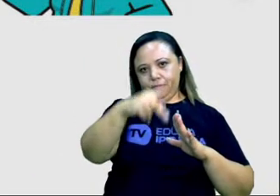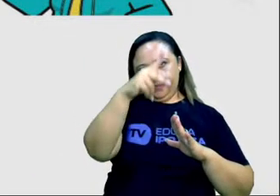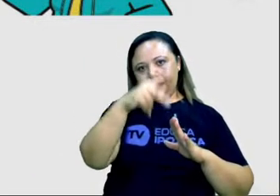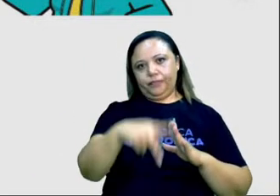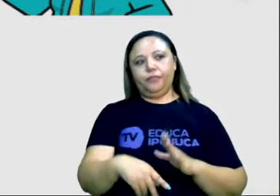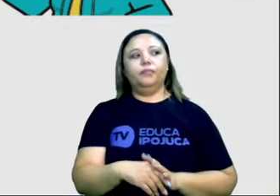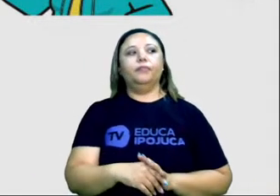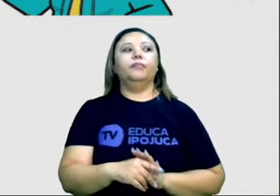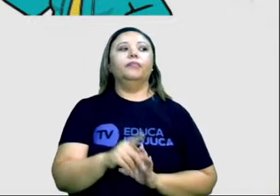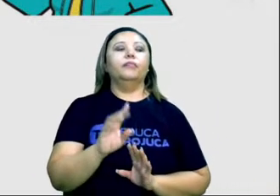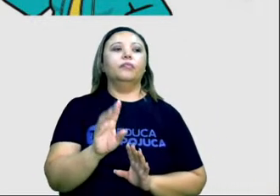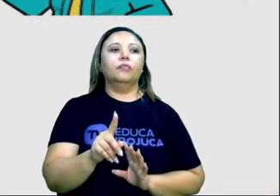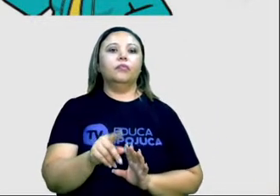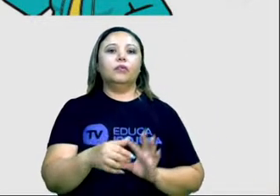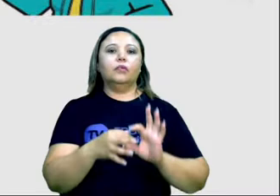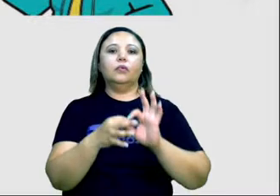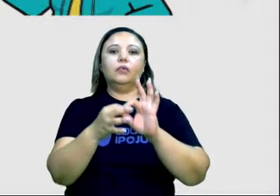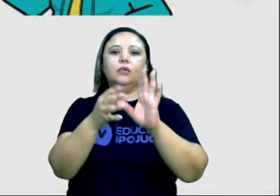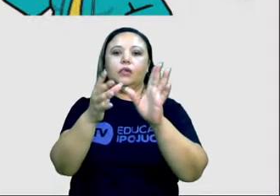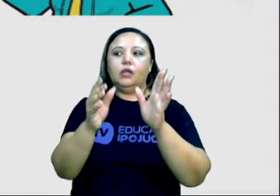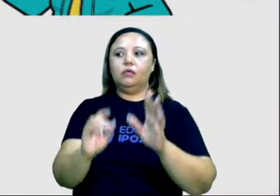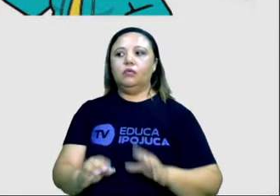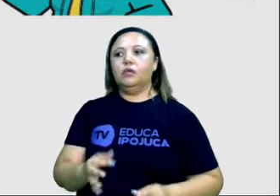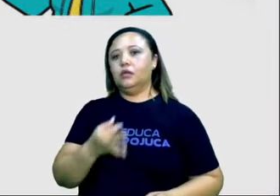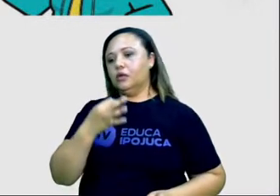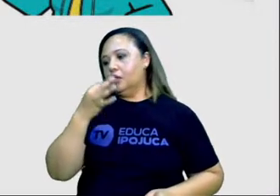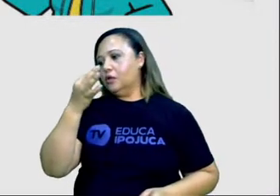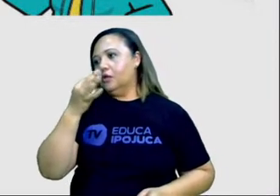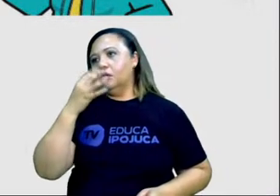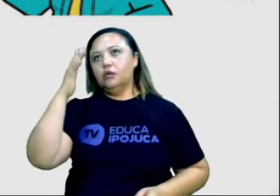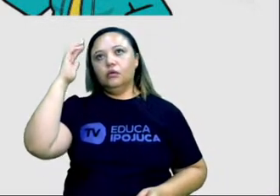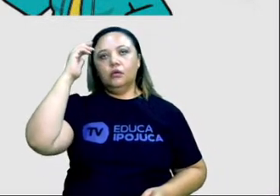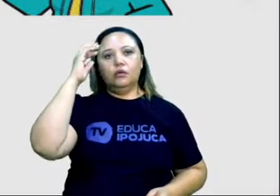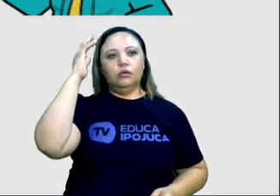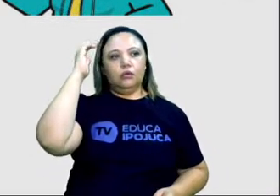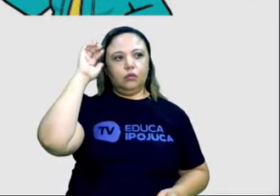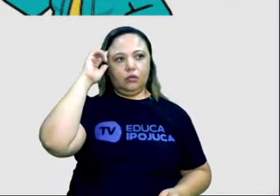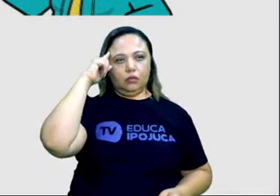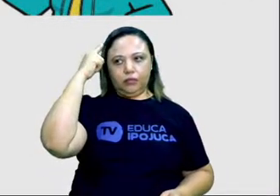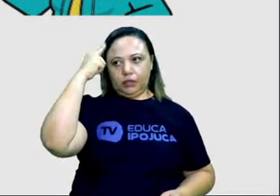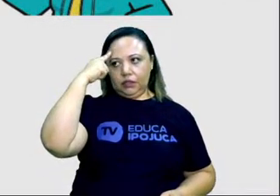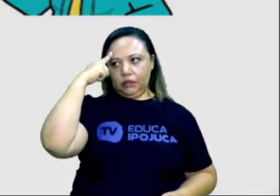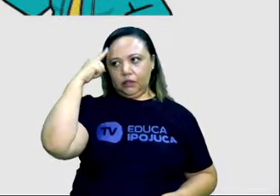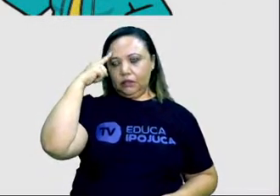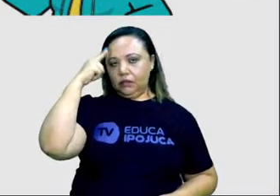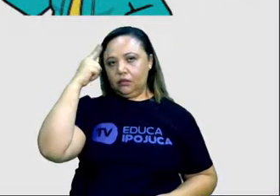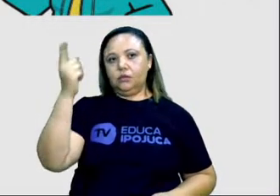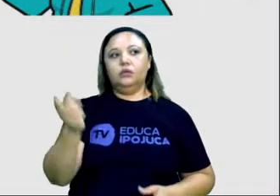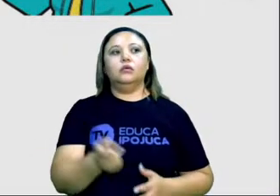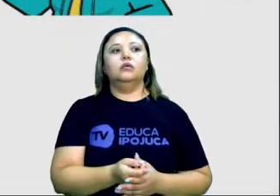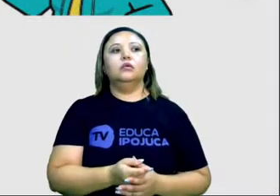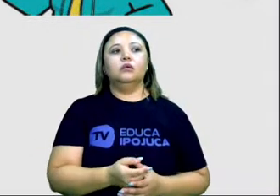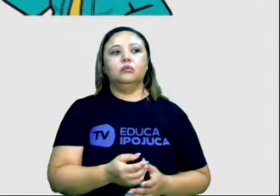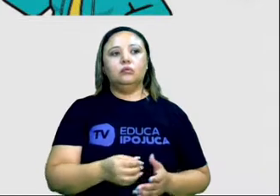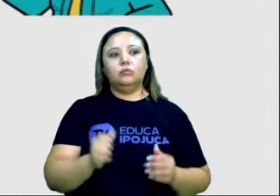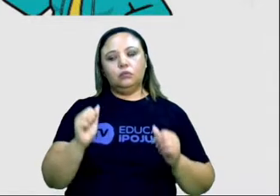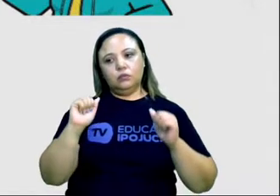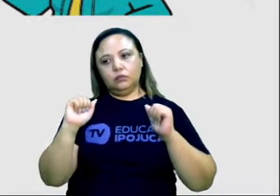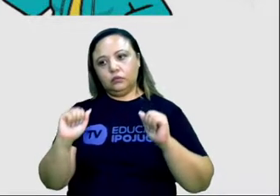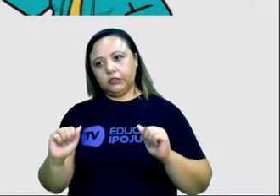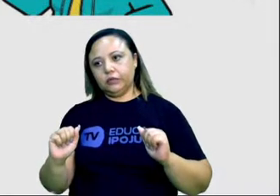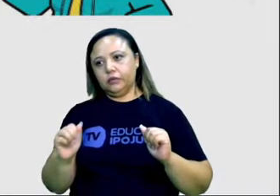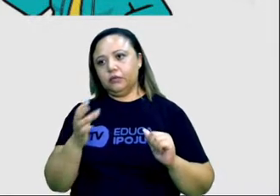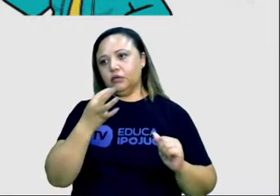termos, é livre a manifestação do pensamento, sendo vedado o anonimato, ou seja, você pode